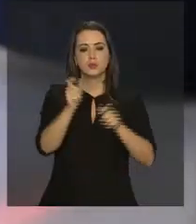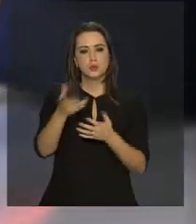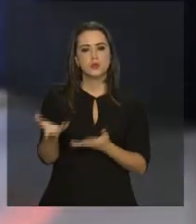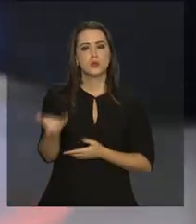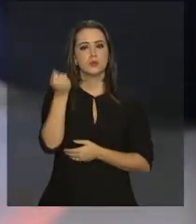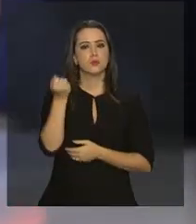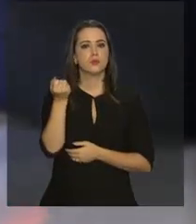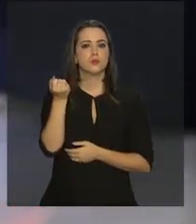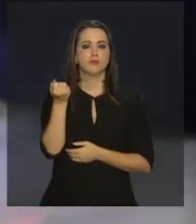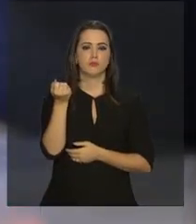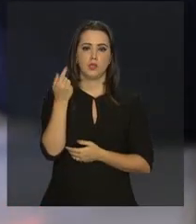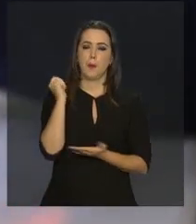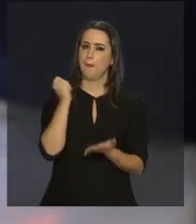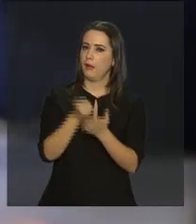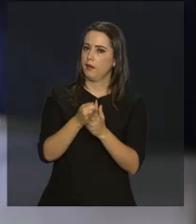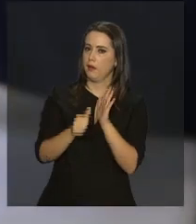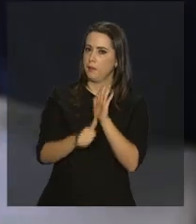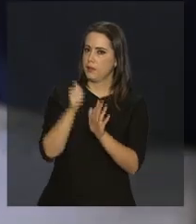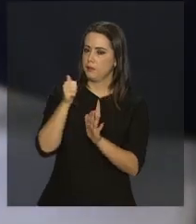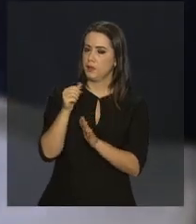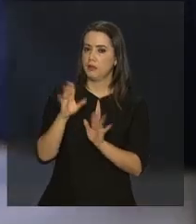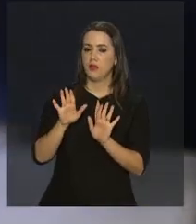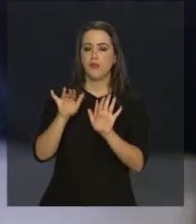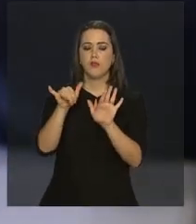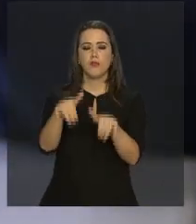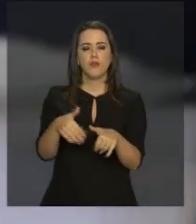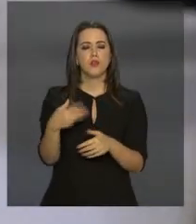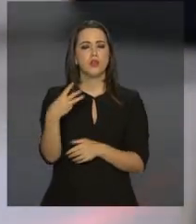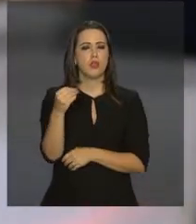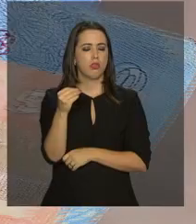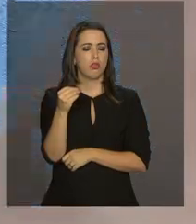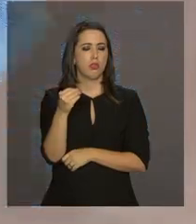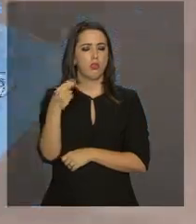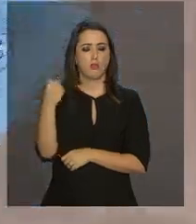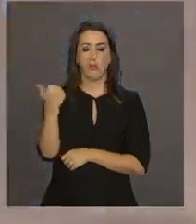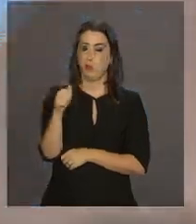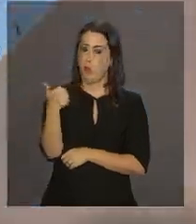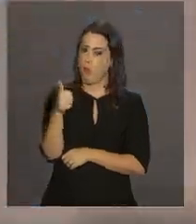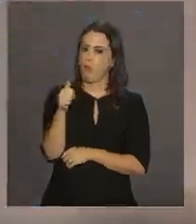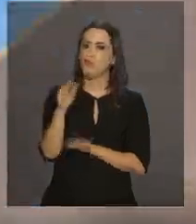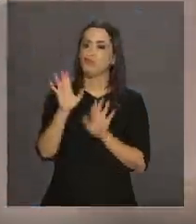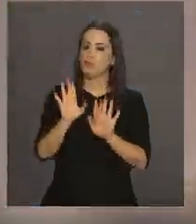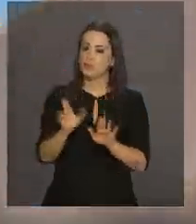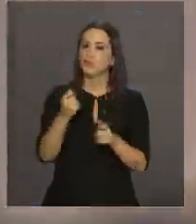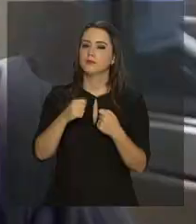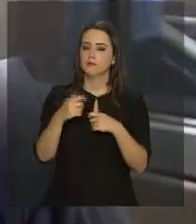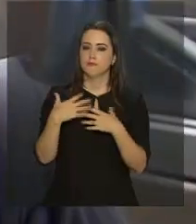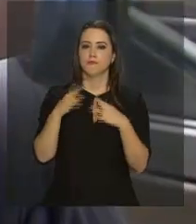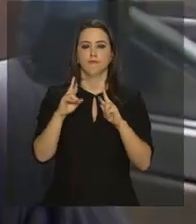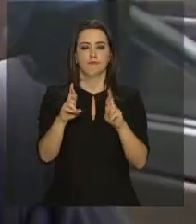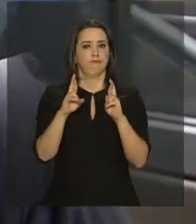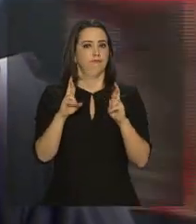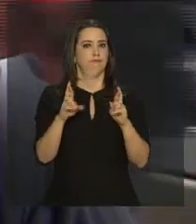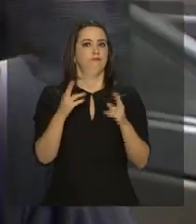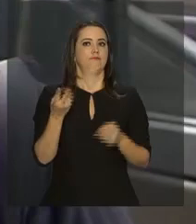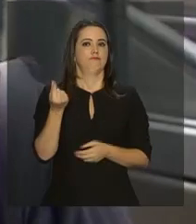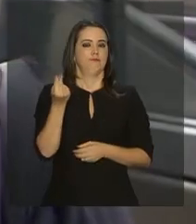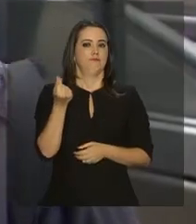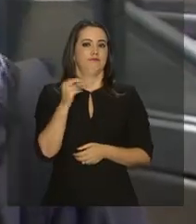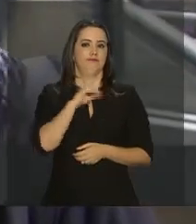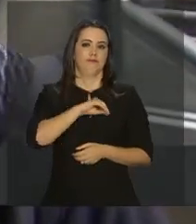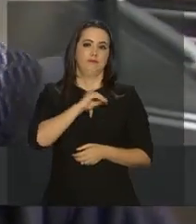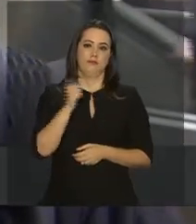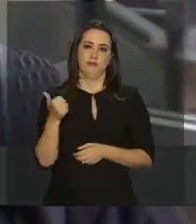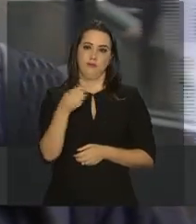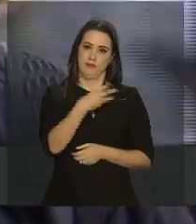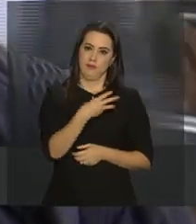O prazo para pagar a primeira parcela termina no próximo dia 30 e causa grande expectativa. É o momento que a gente,